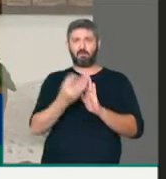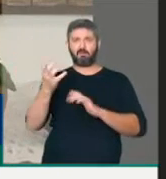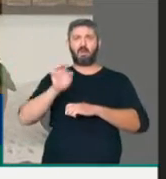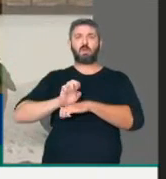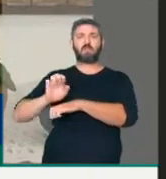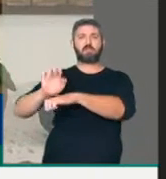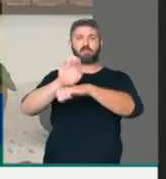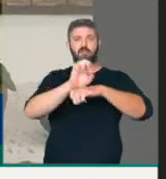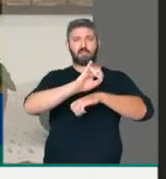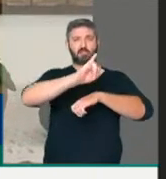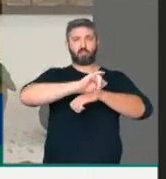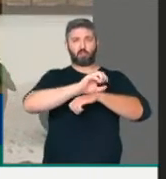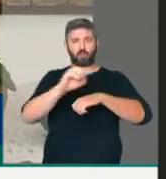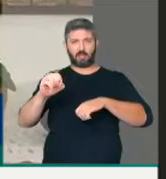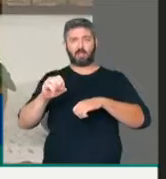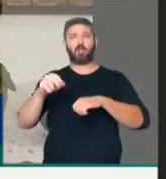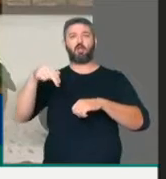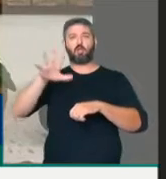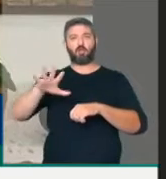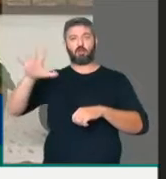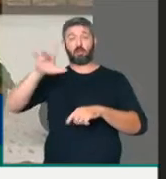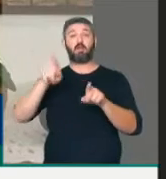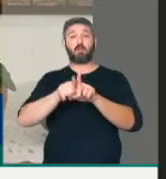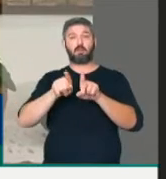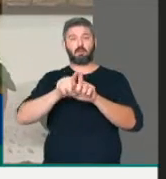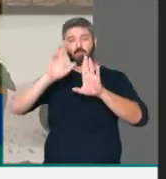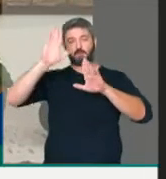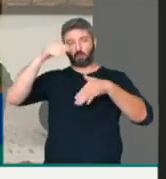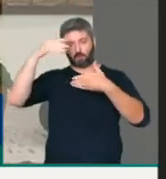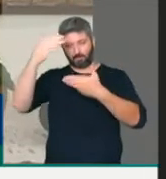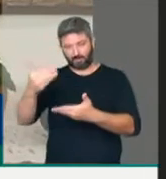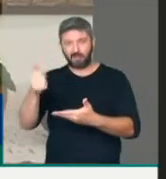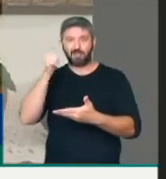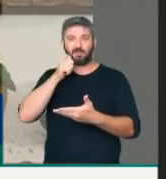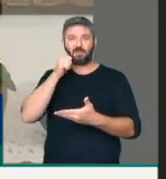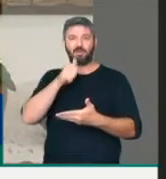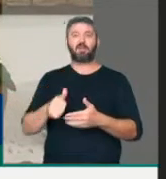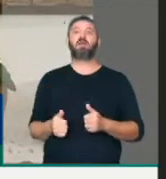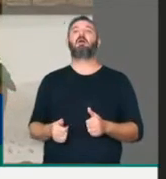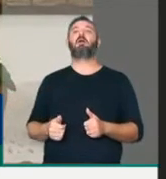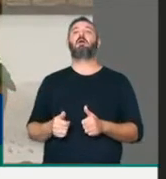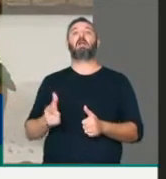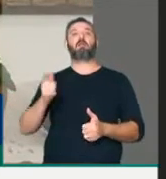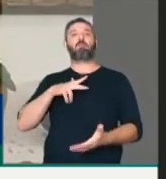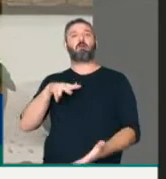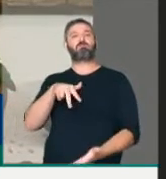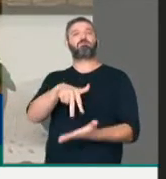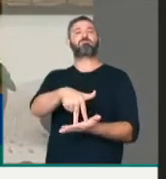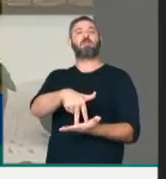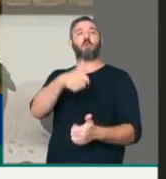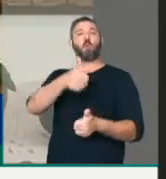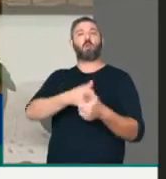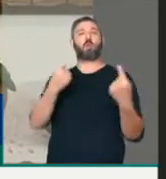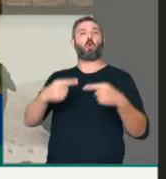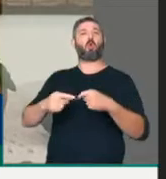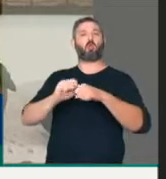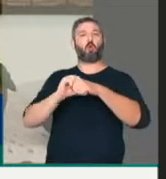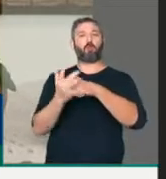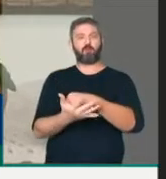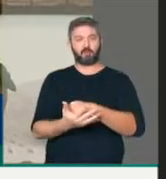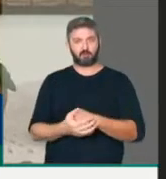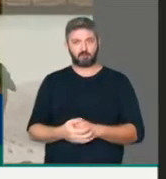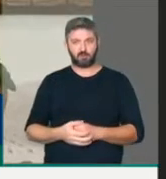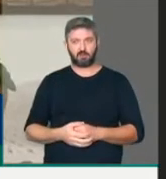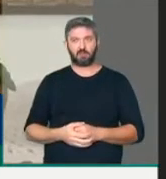Centro-Oeste e do Nordeste. E uma homenagem também a todas as mulheres que estão na linha de frente do combate à Covid-19,